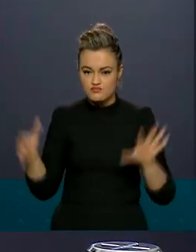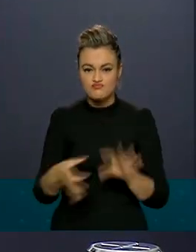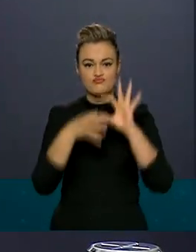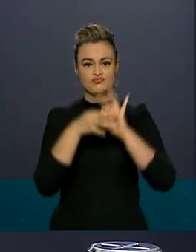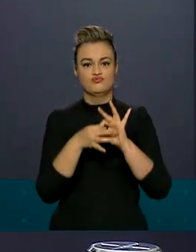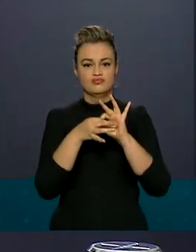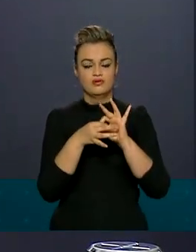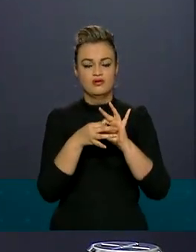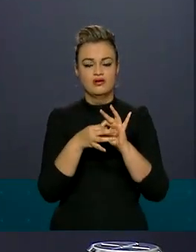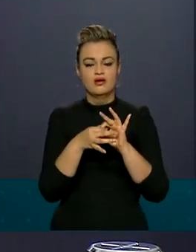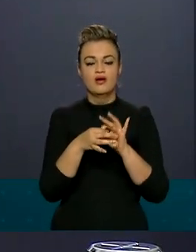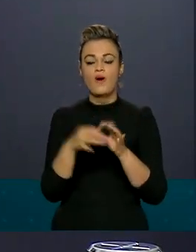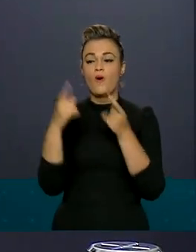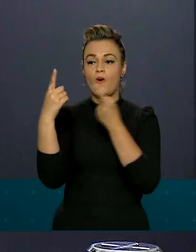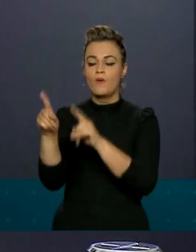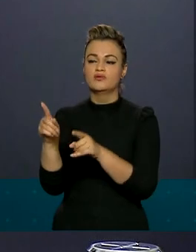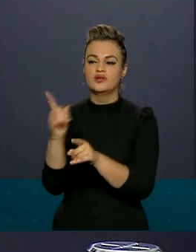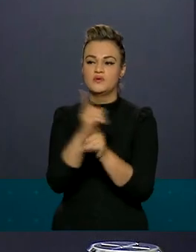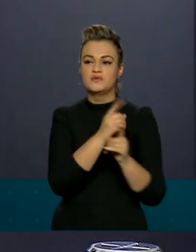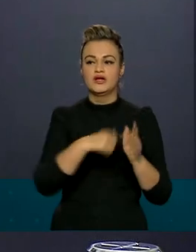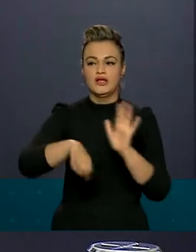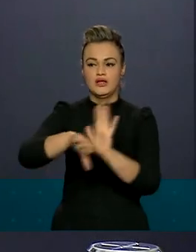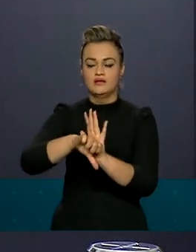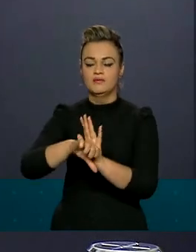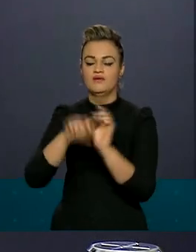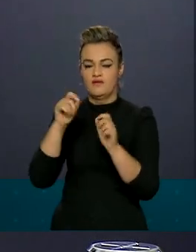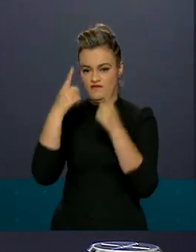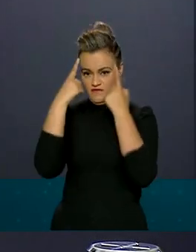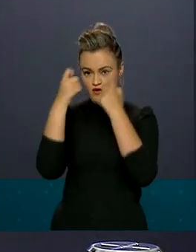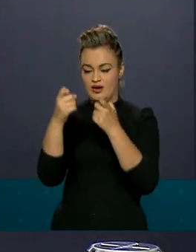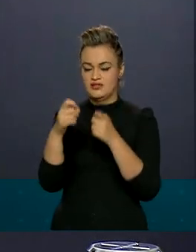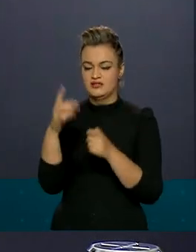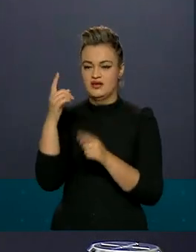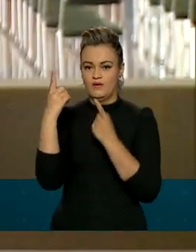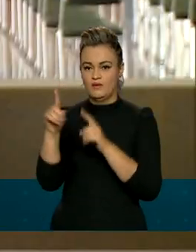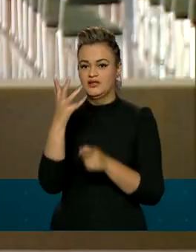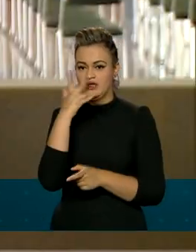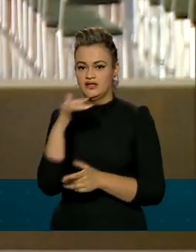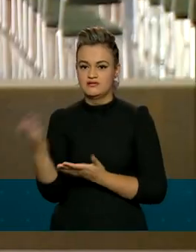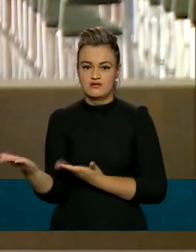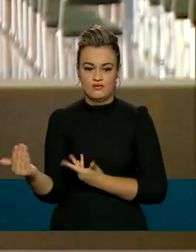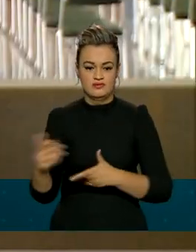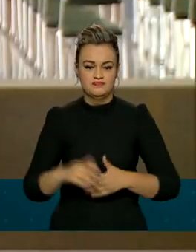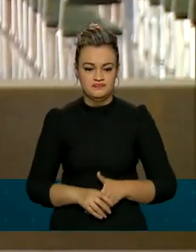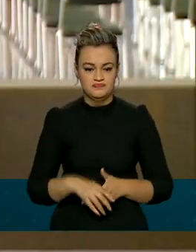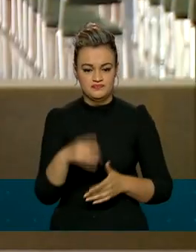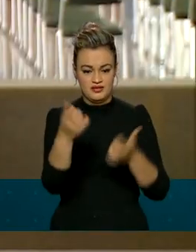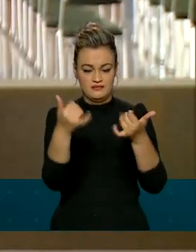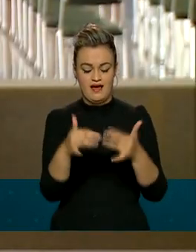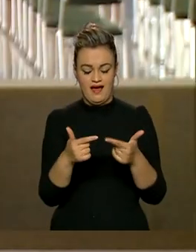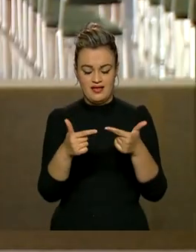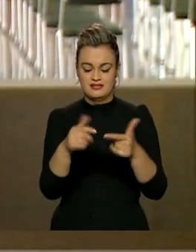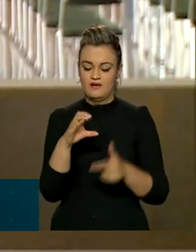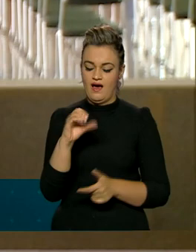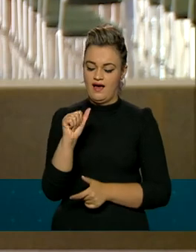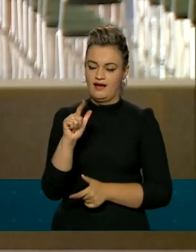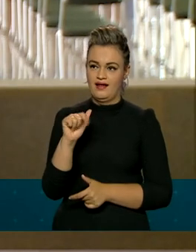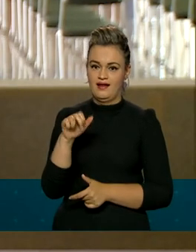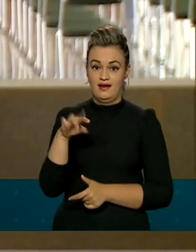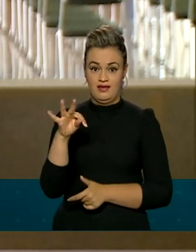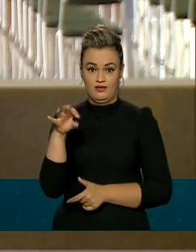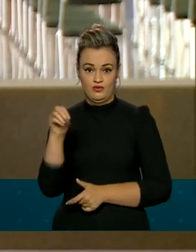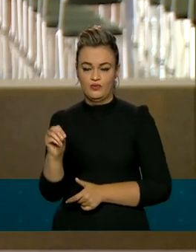integração contra o mesmo mal, que é a violência contra criança e adolescente. A Operação Acalento combate crimes de